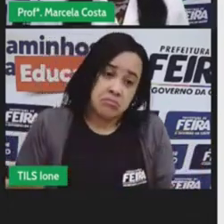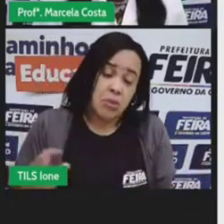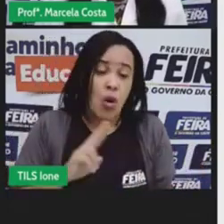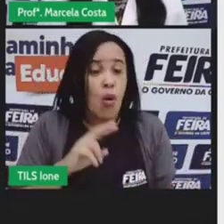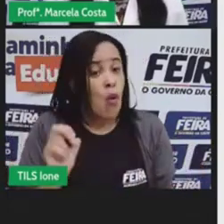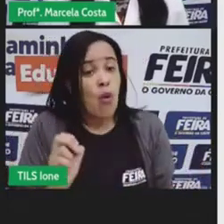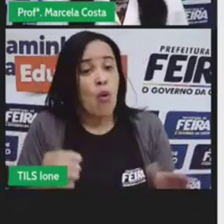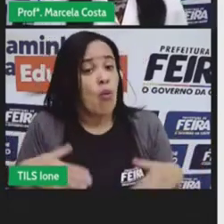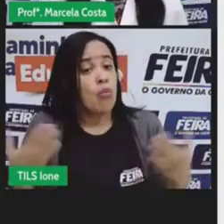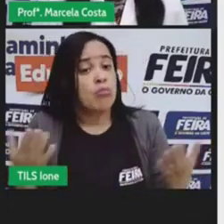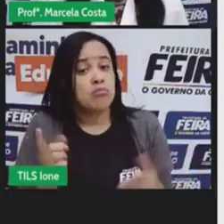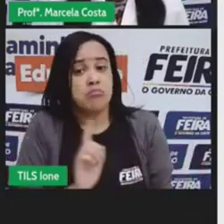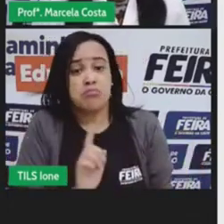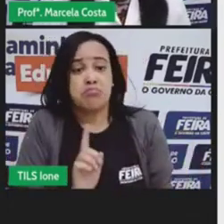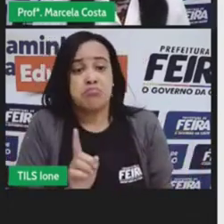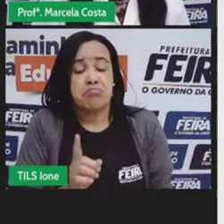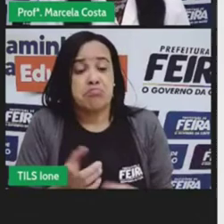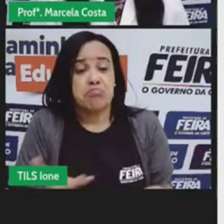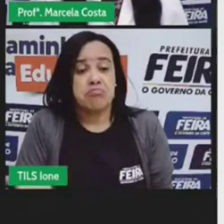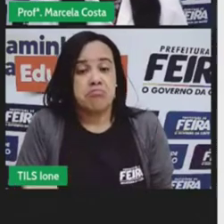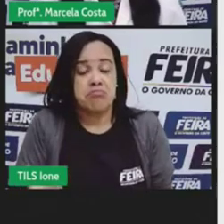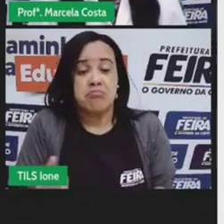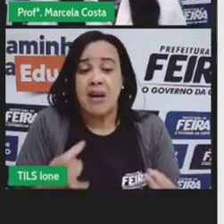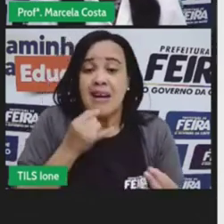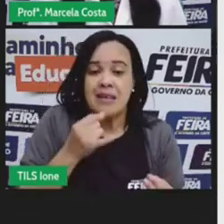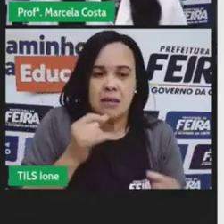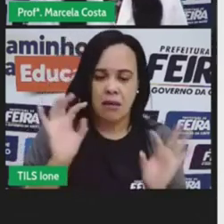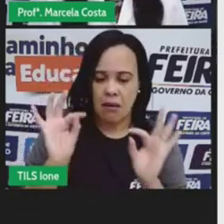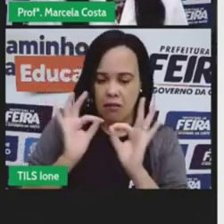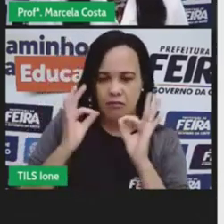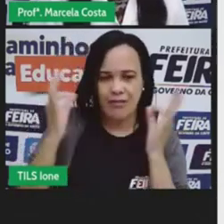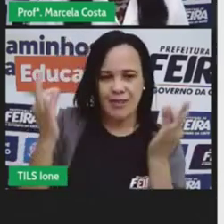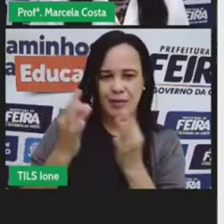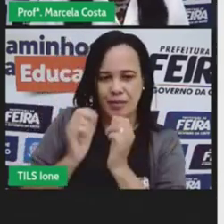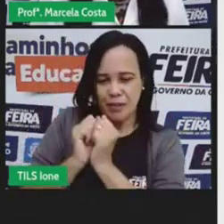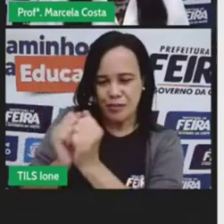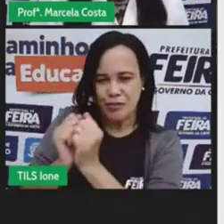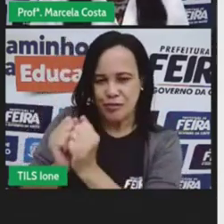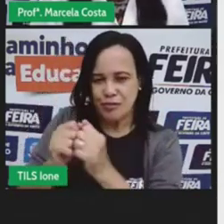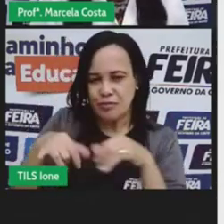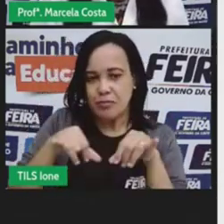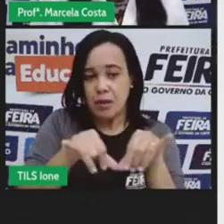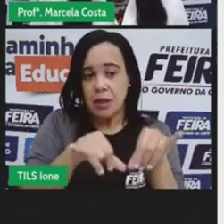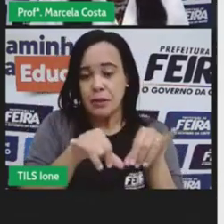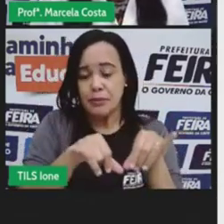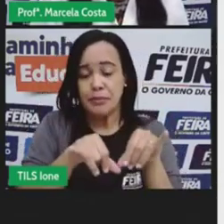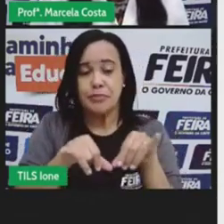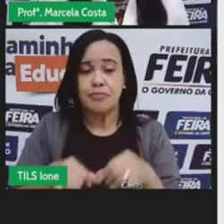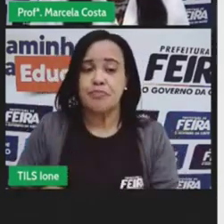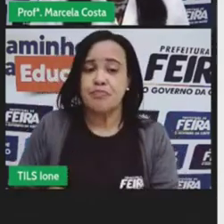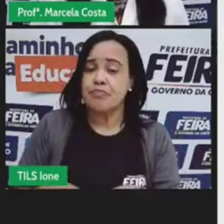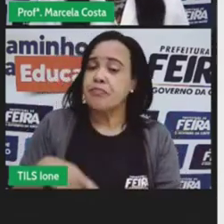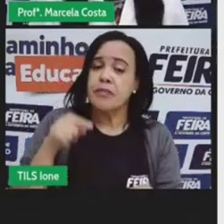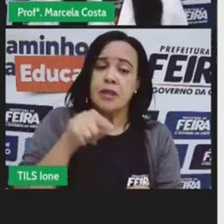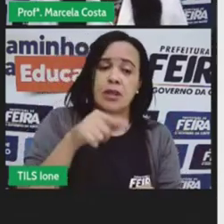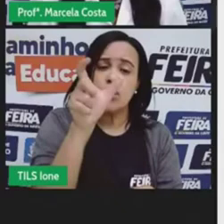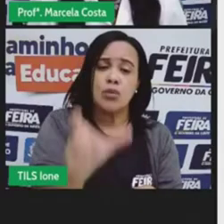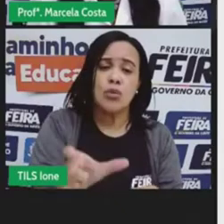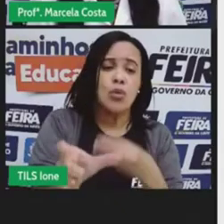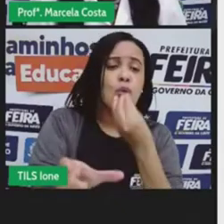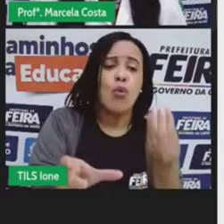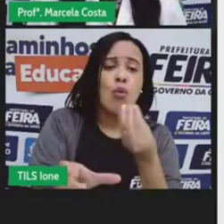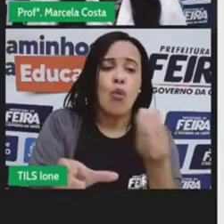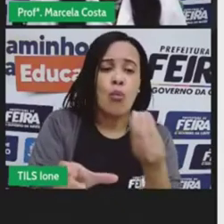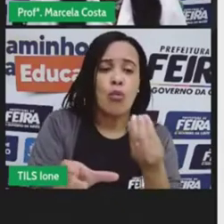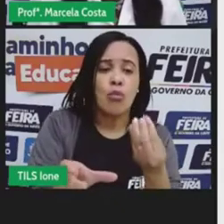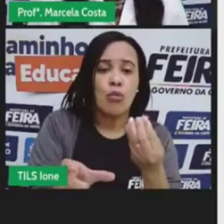você vai ao mercado com o familiar, por exemplo, você pede para comprar muitas coisas ou você já sai de